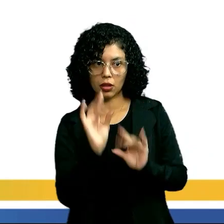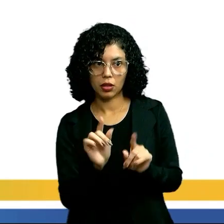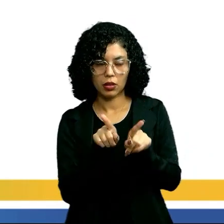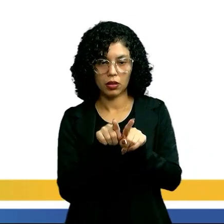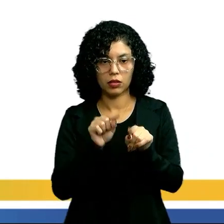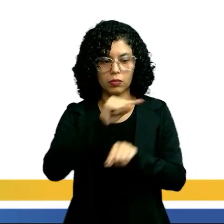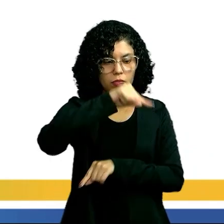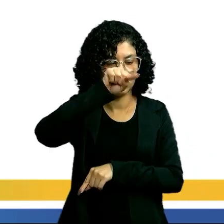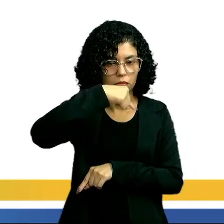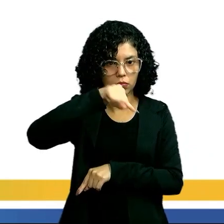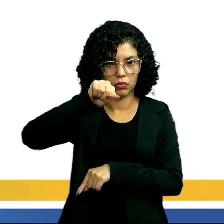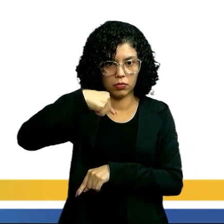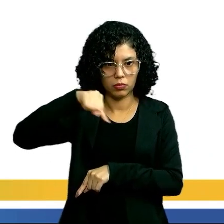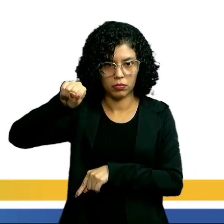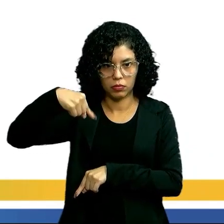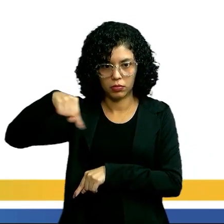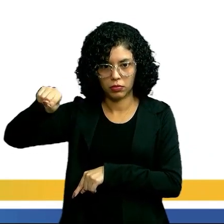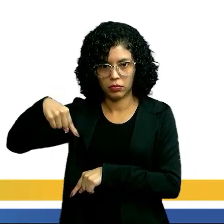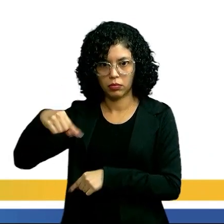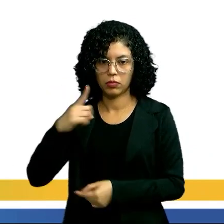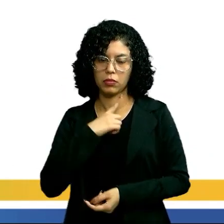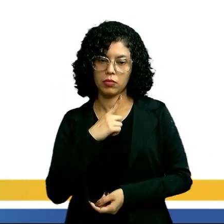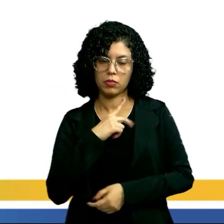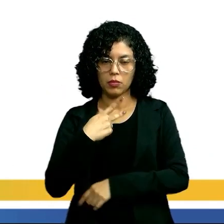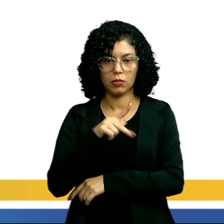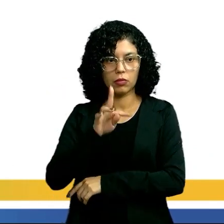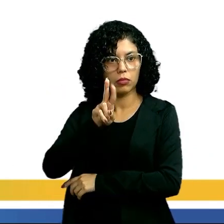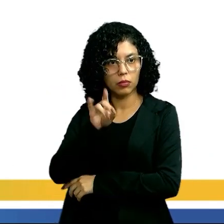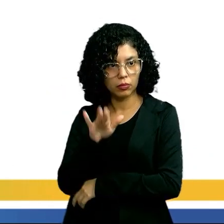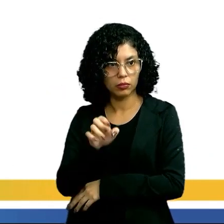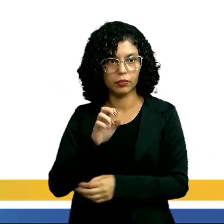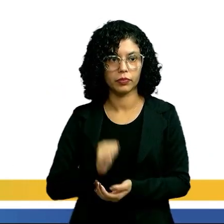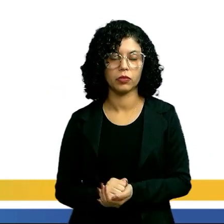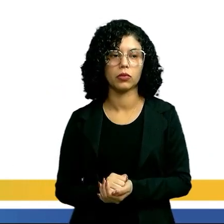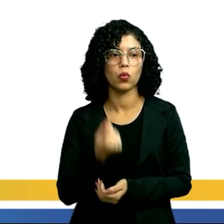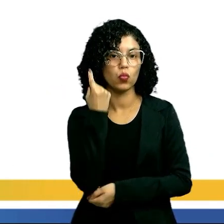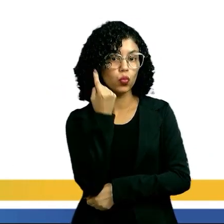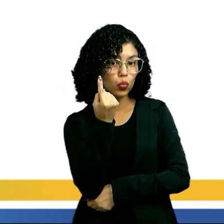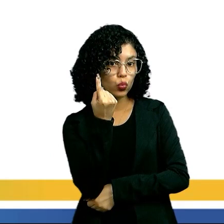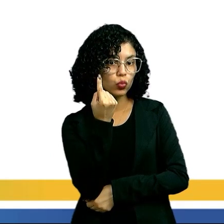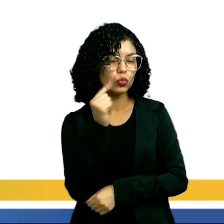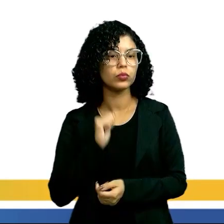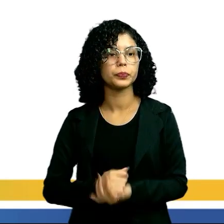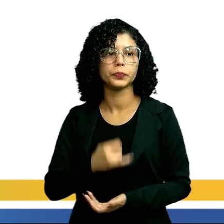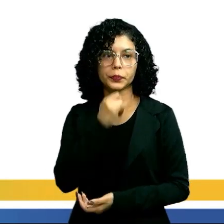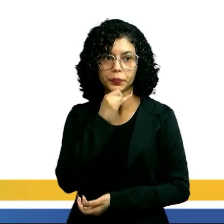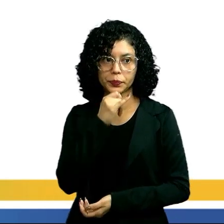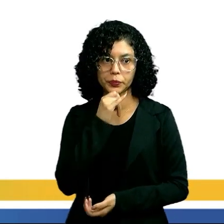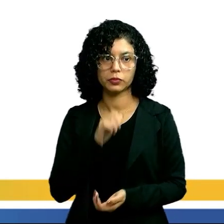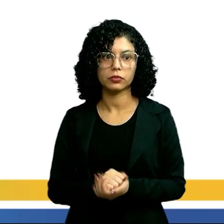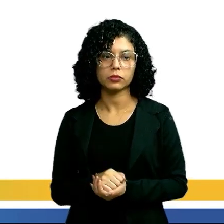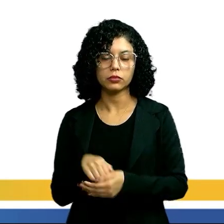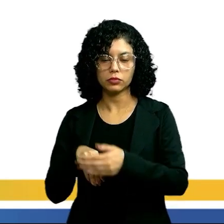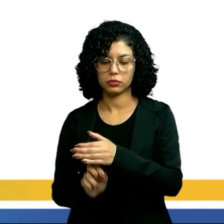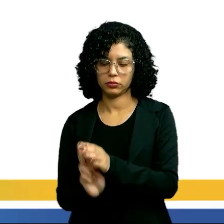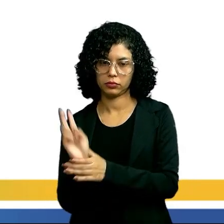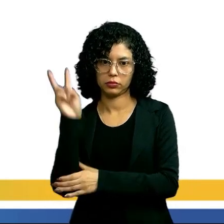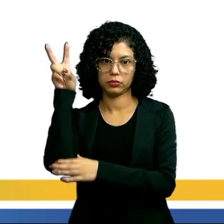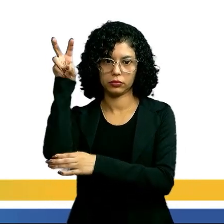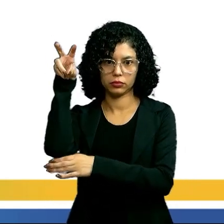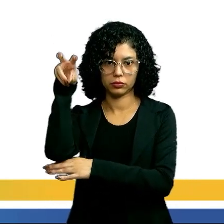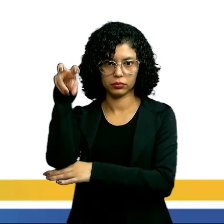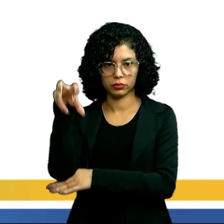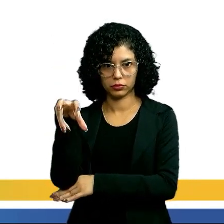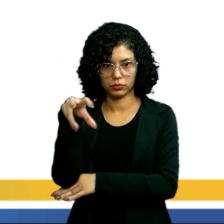segmentozinho desse, ó, tem um par de patas. Sim, apenas um. Exemplo, temos a lacraia, a centopeia,